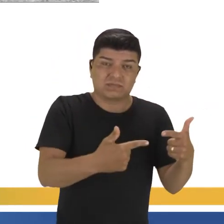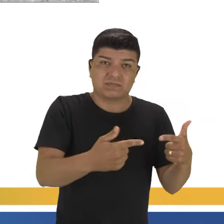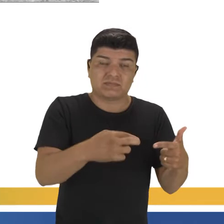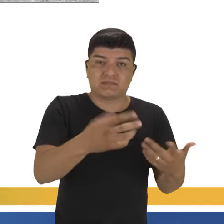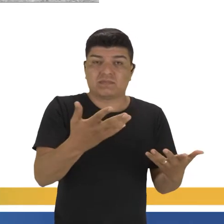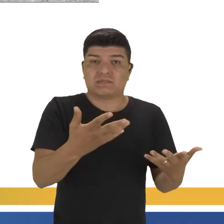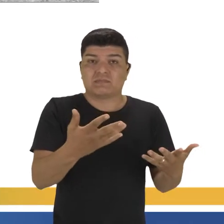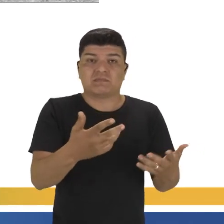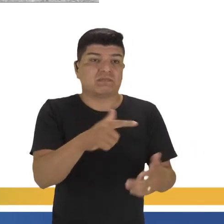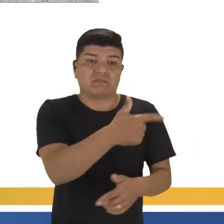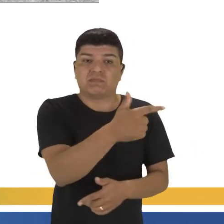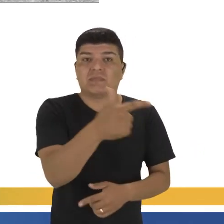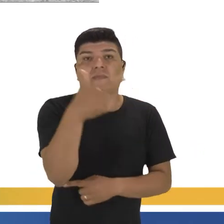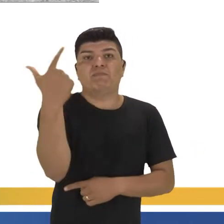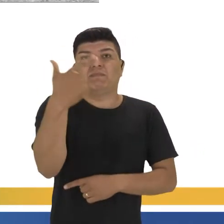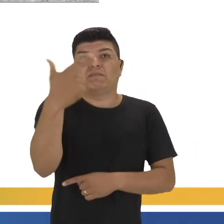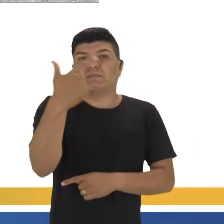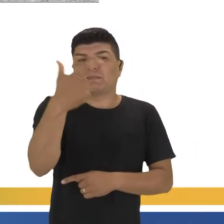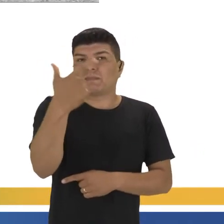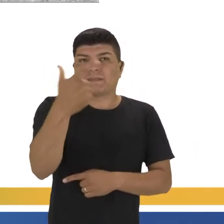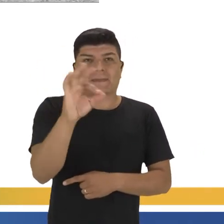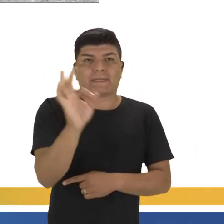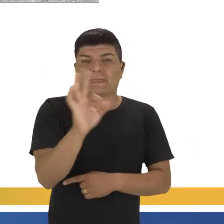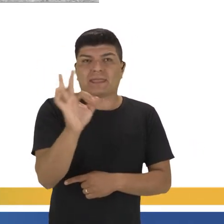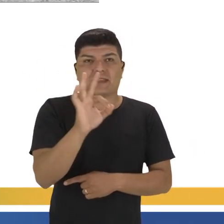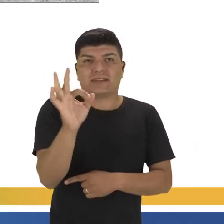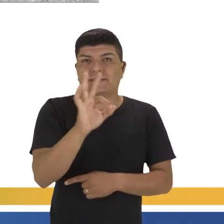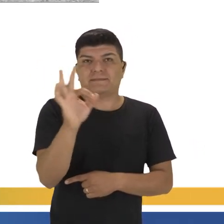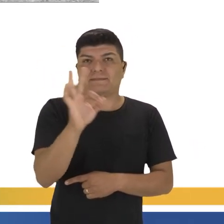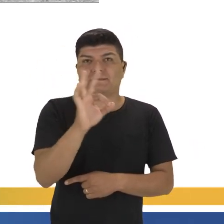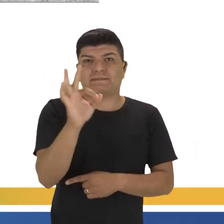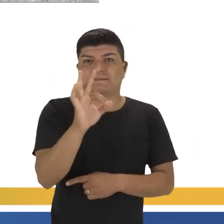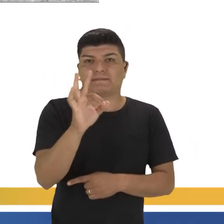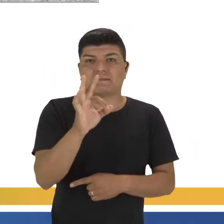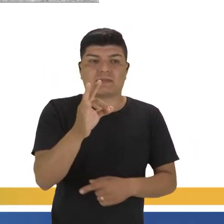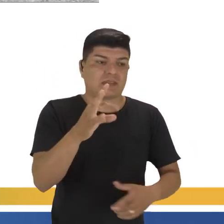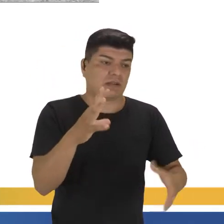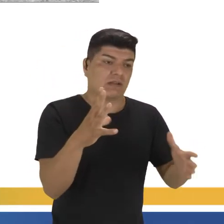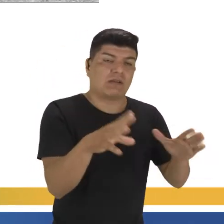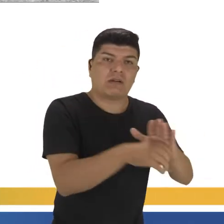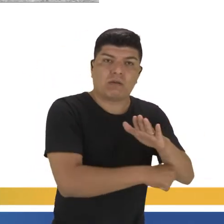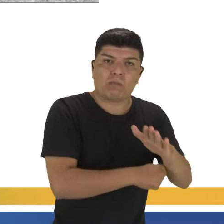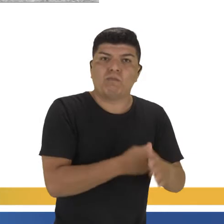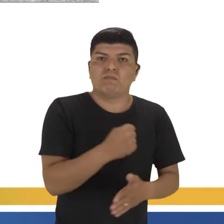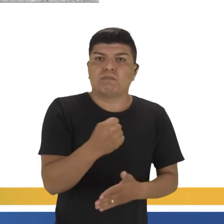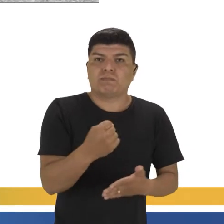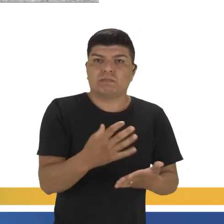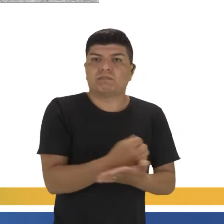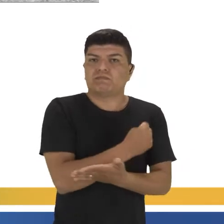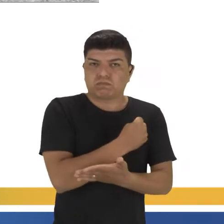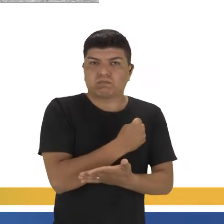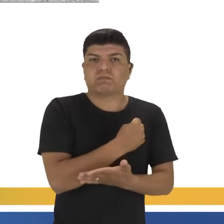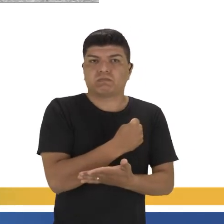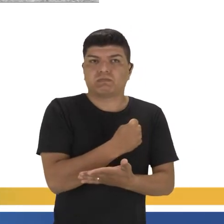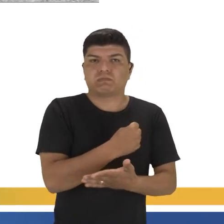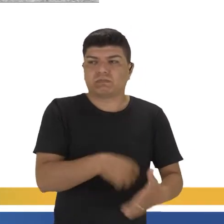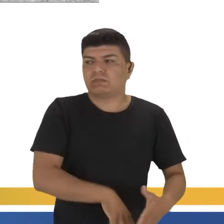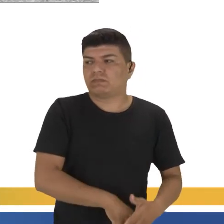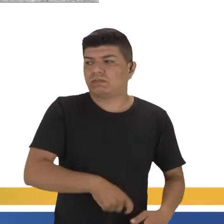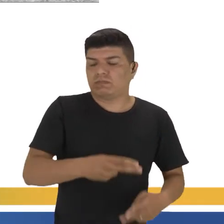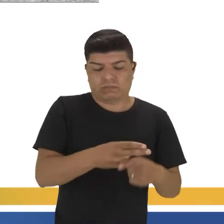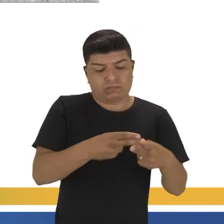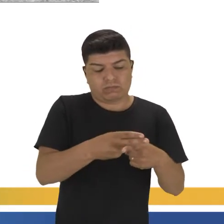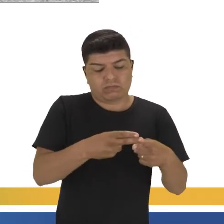teóricos, sem armamentos. E lá, atacava a pessoa com a faca, roubava o armamento, uma coisa bem grave, uma coisa bem